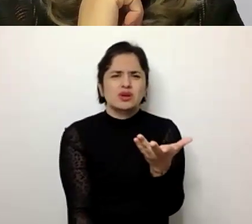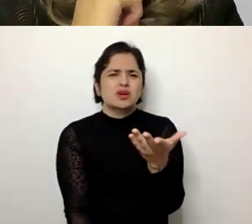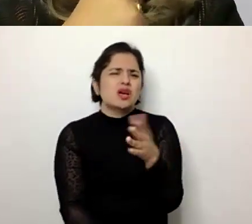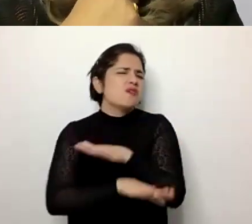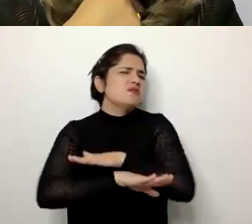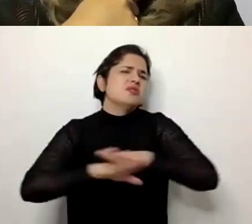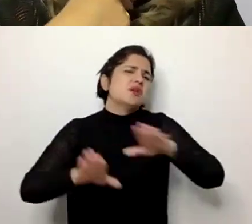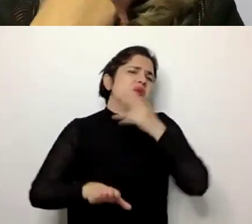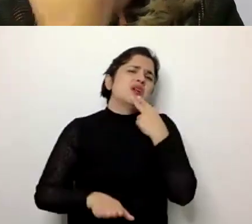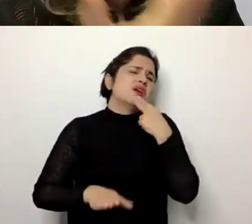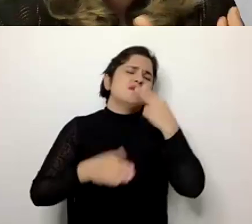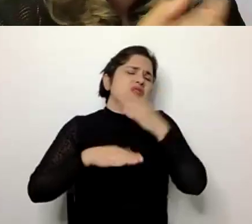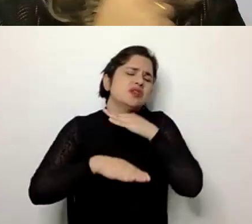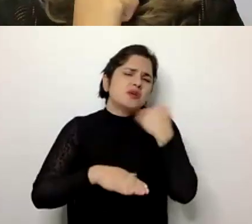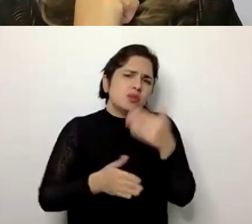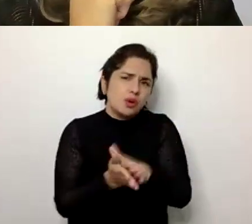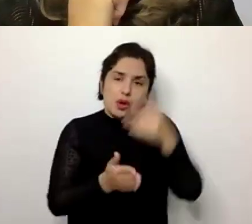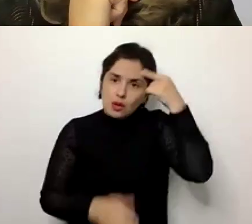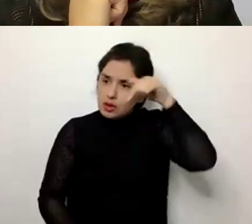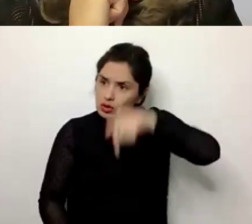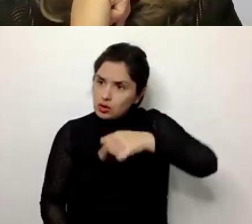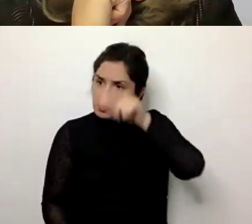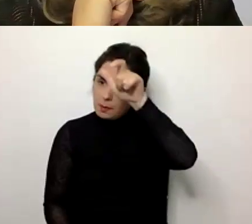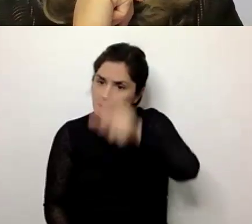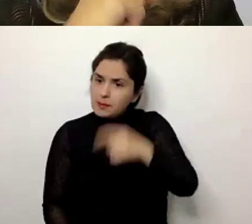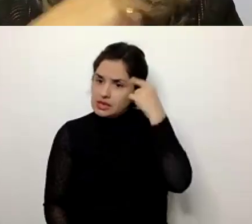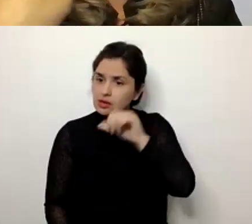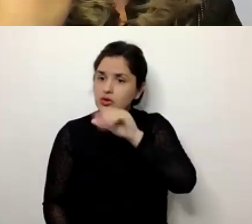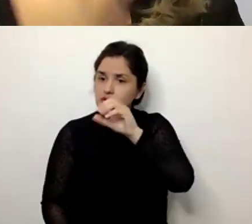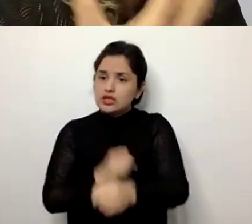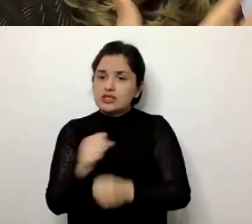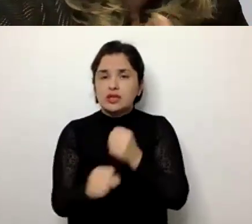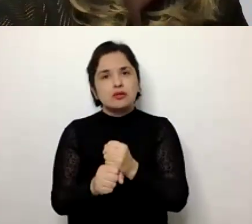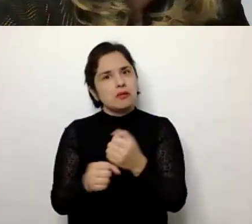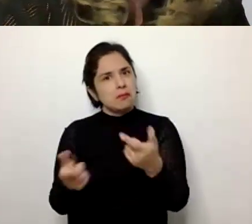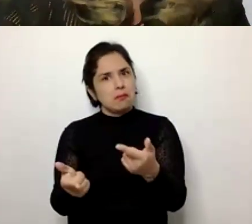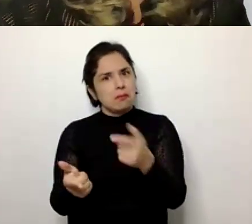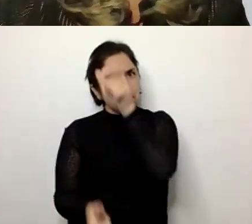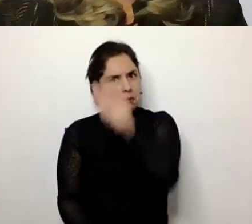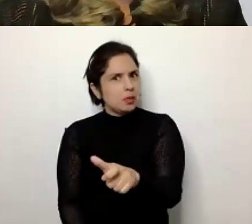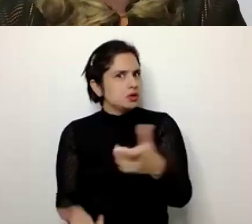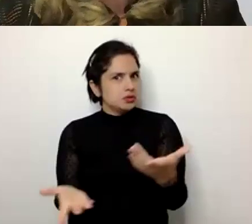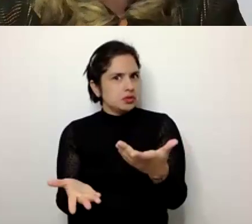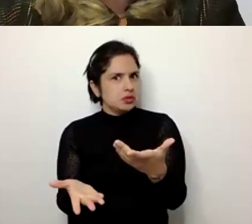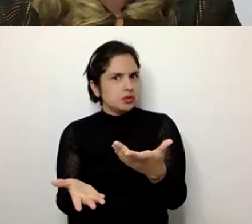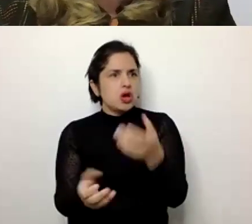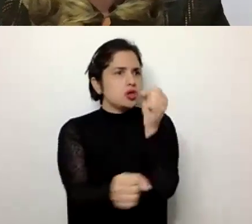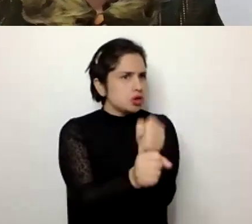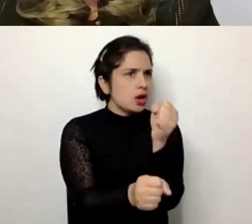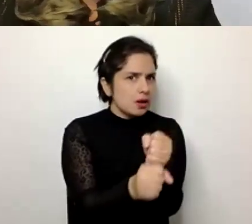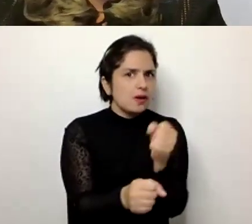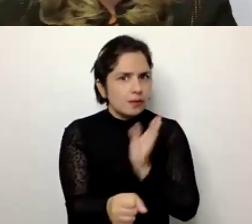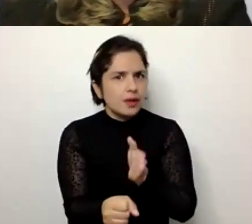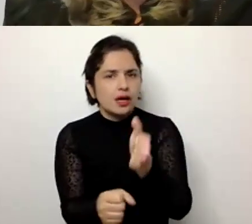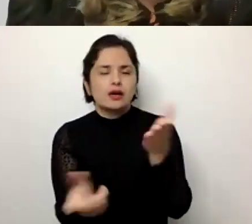vida, e hoje, quando nós pensamos numa pessoa com 60 anos, ainda é uma pessoa, né, no mundo do trabalho, uma pessoa que